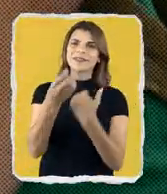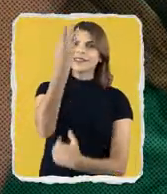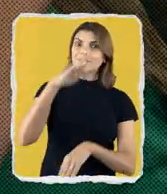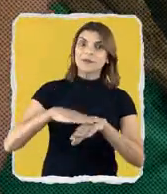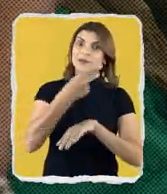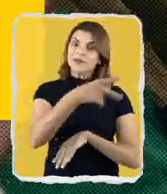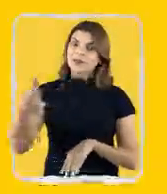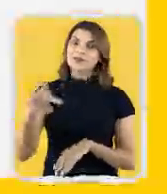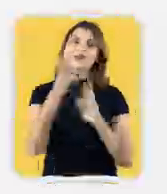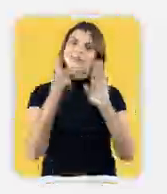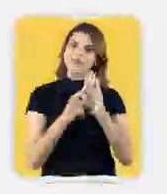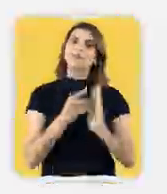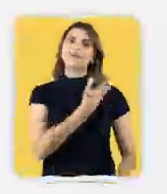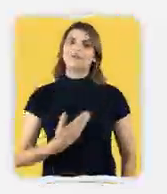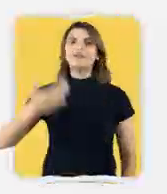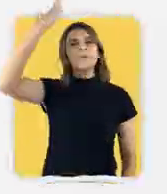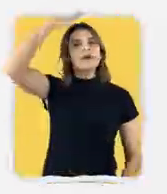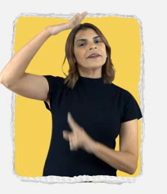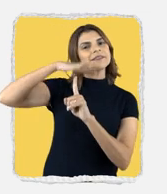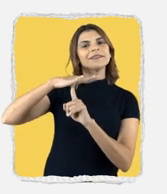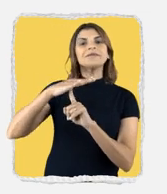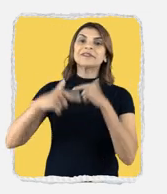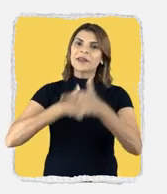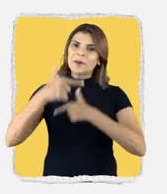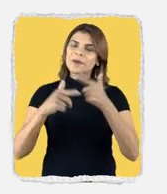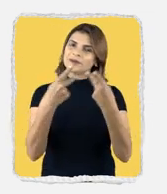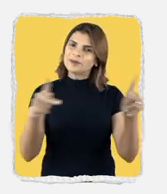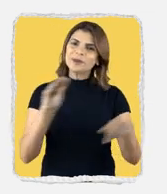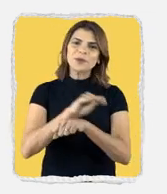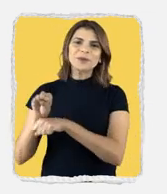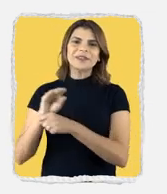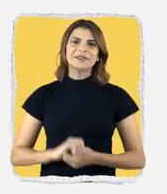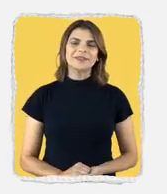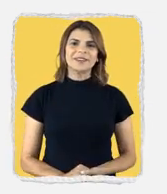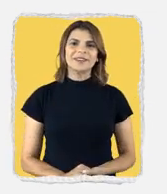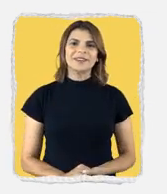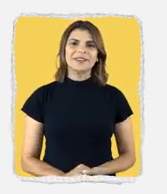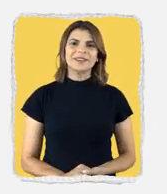trânsito, começa por você Detran e governo do Paraná Terra de gente que trabalha e cuida Terra trabalha